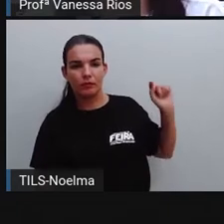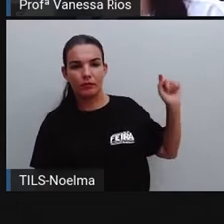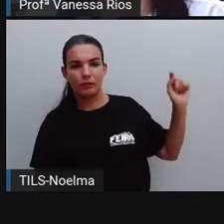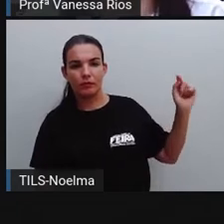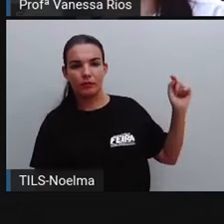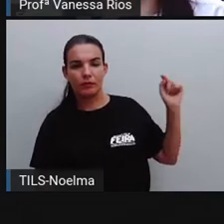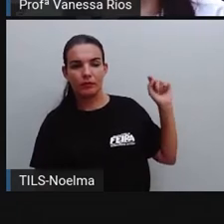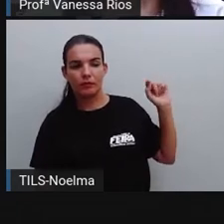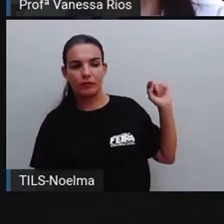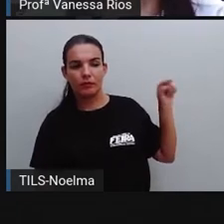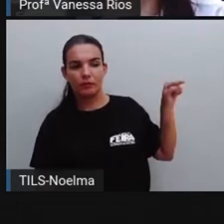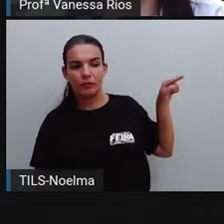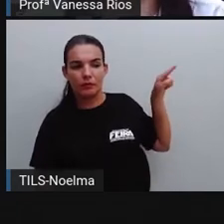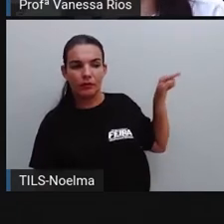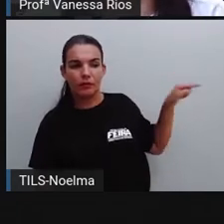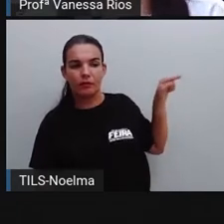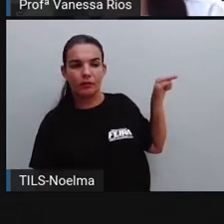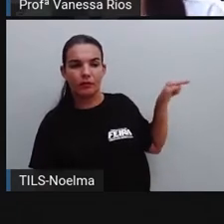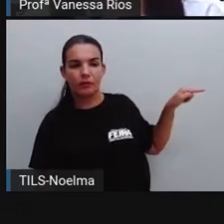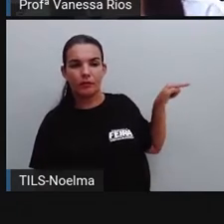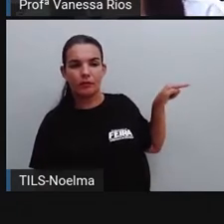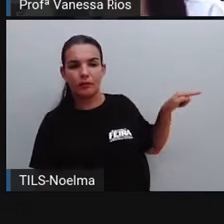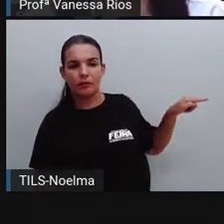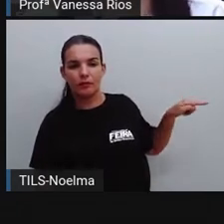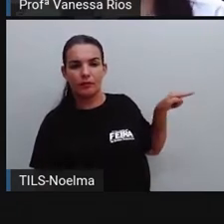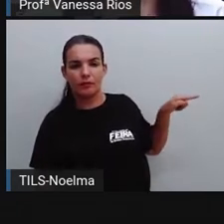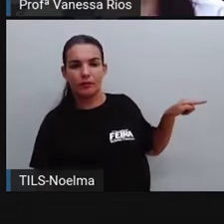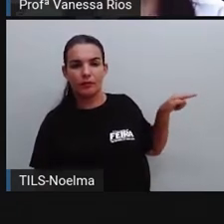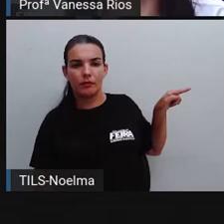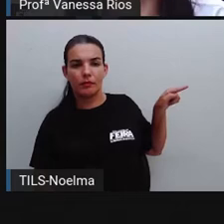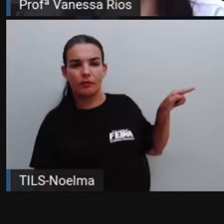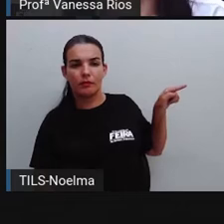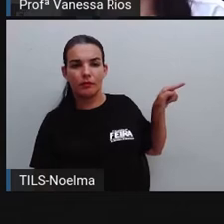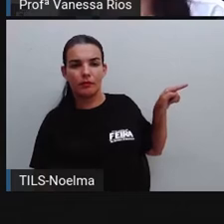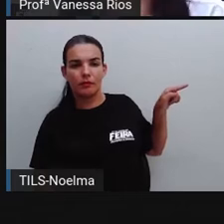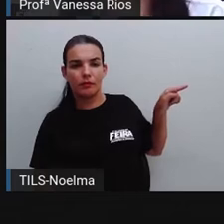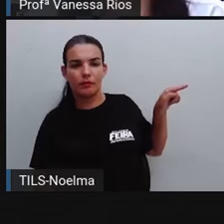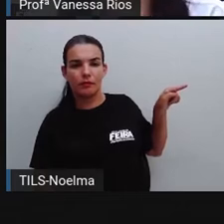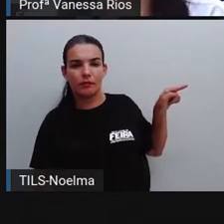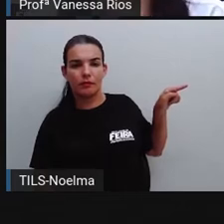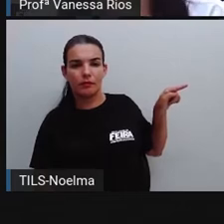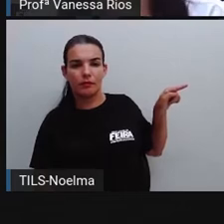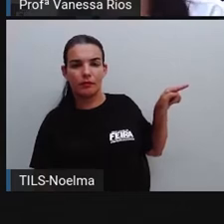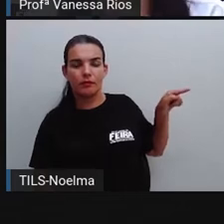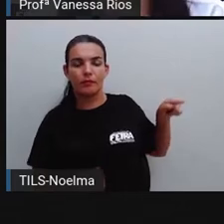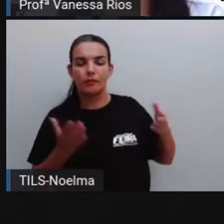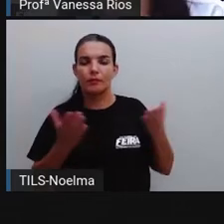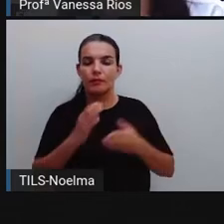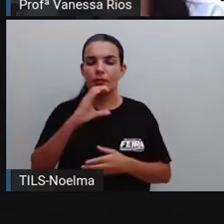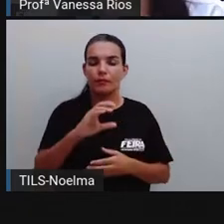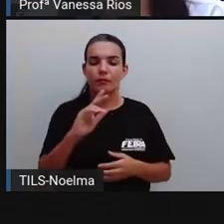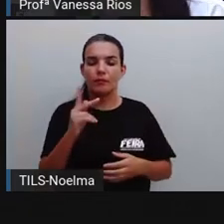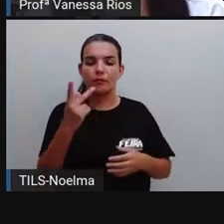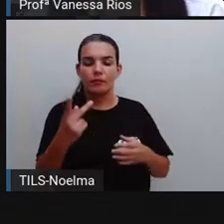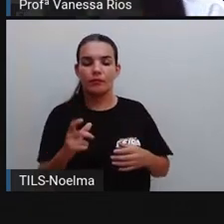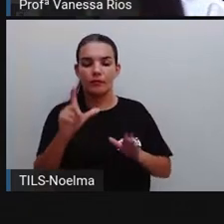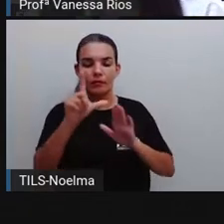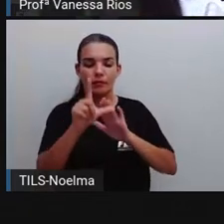graxa, lagartixa, mexerico, xerife, xícara. E com CH,